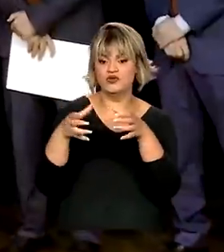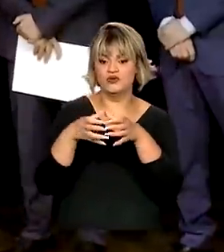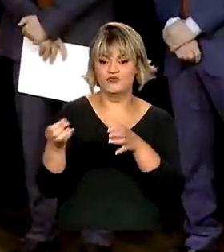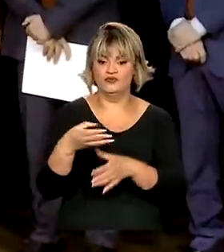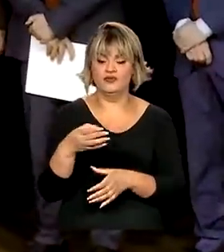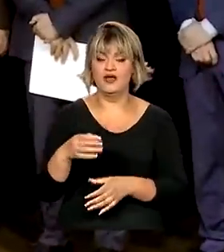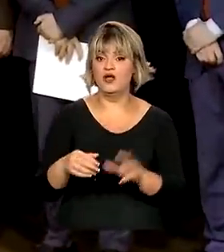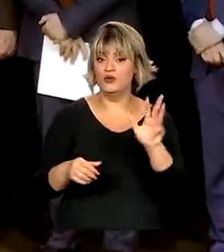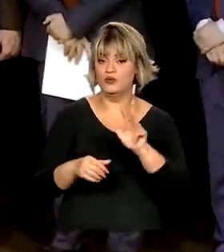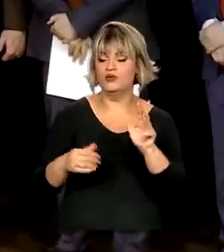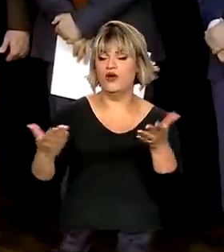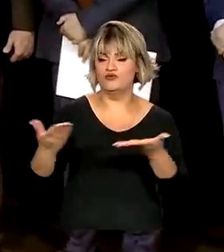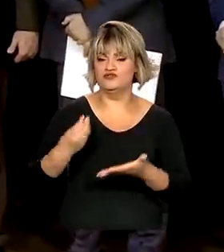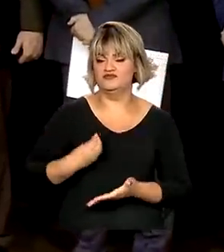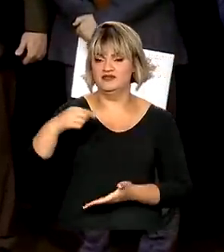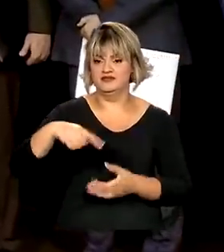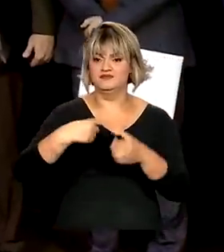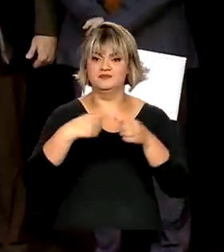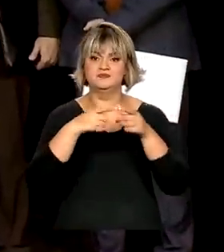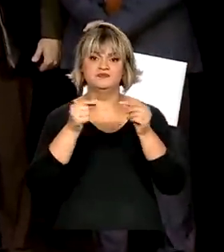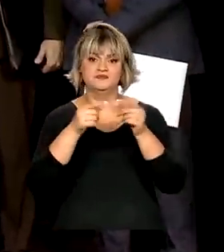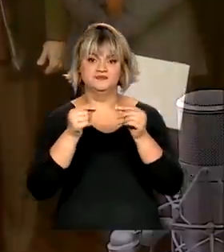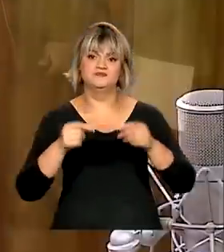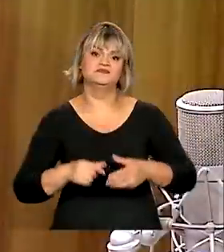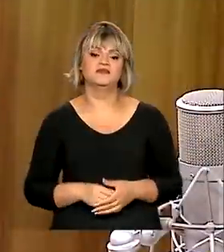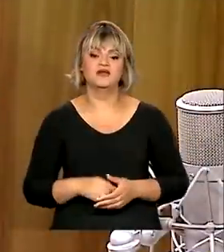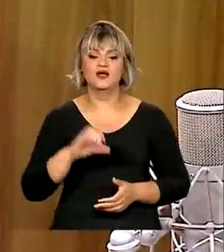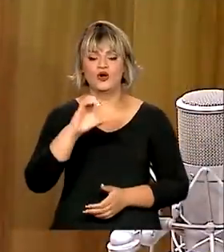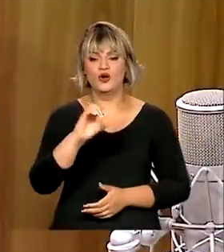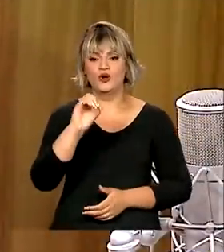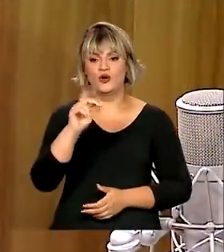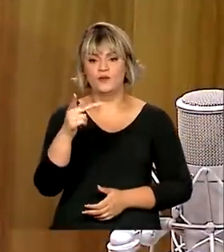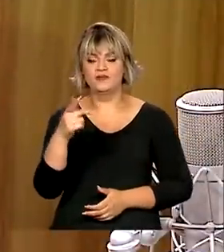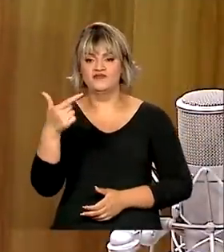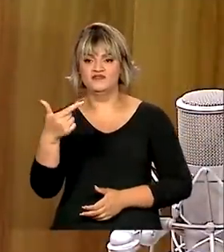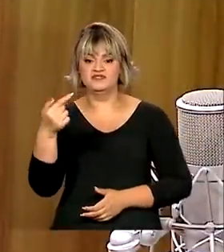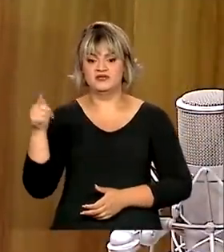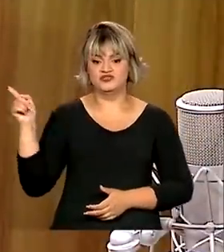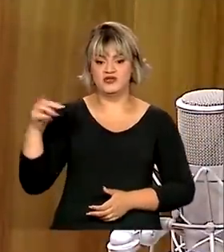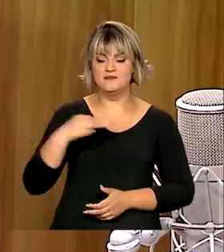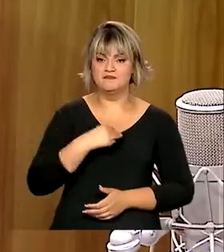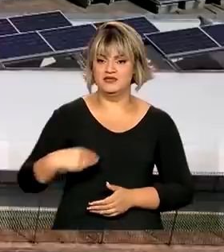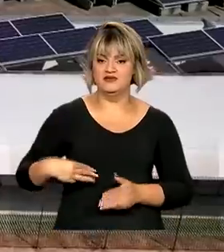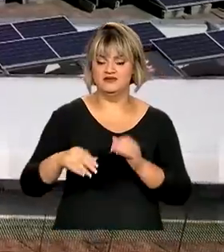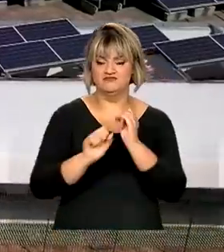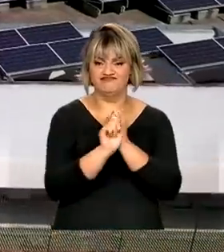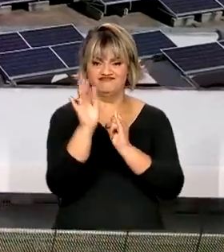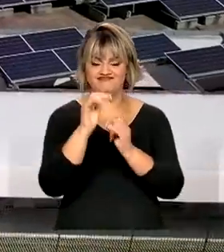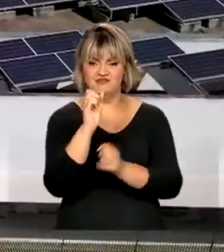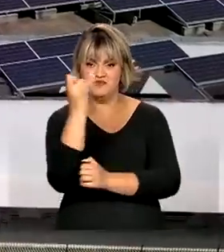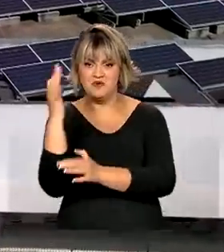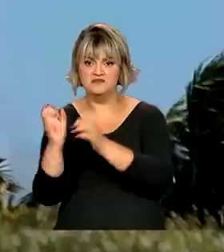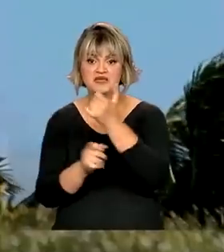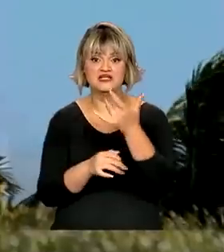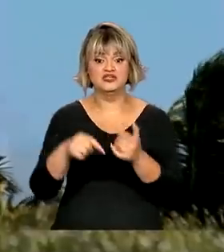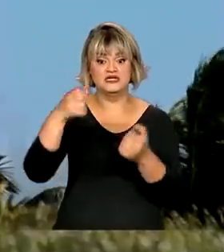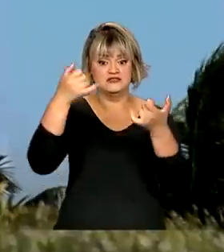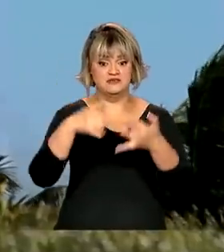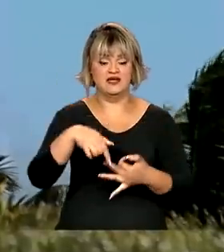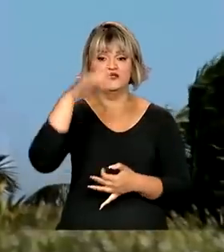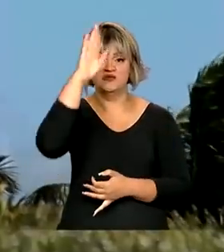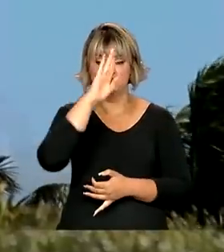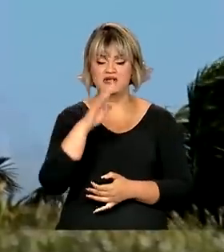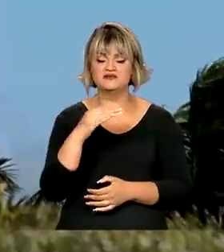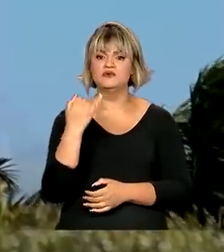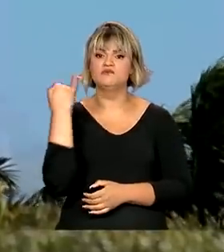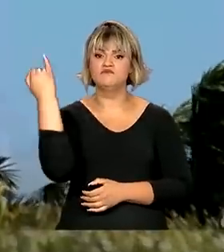eleito tem agenda hoje em Brasília. COP 27, ministro do meio ambiente, afirma que Brasil é parte